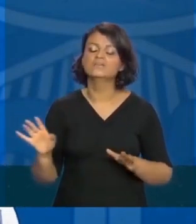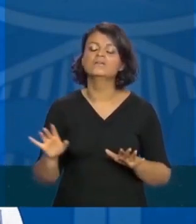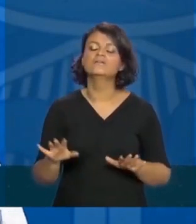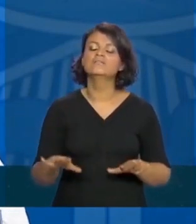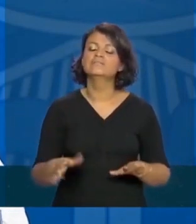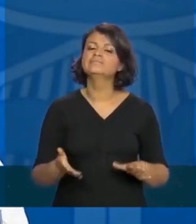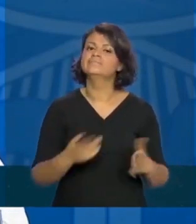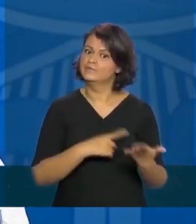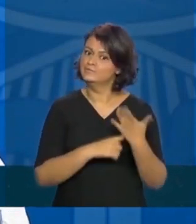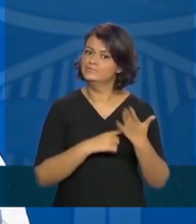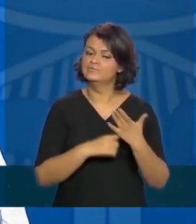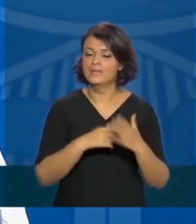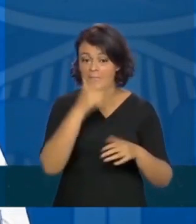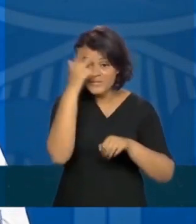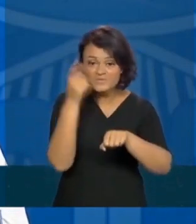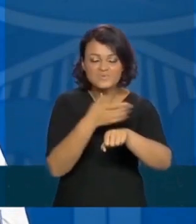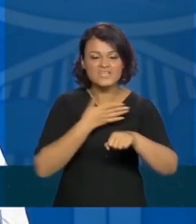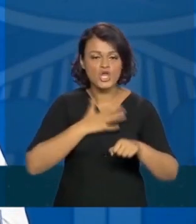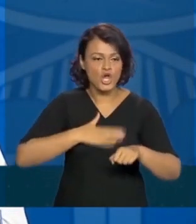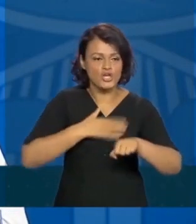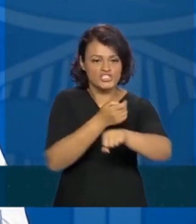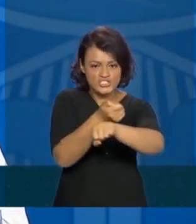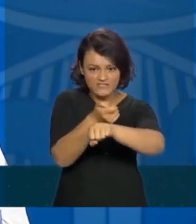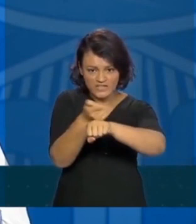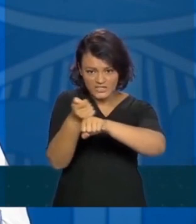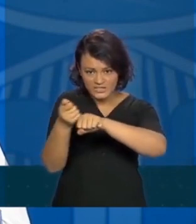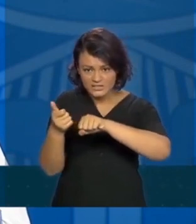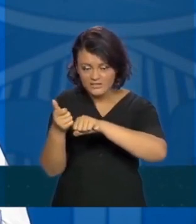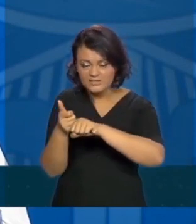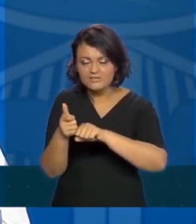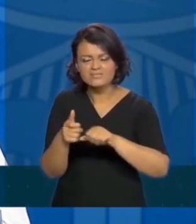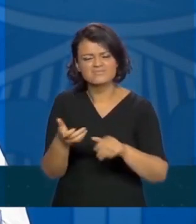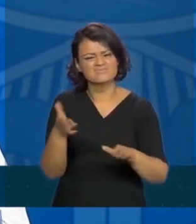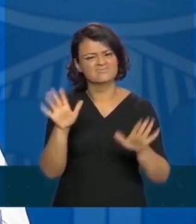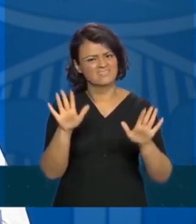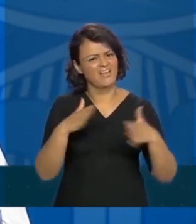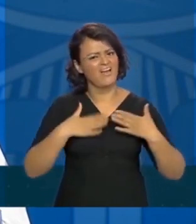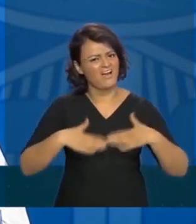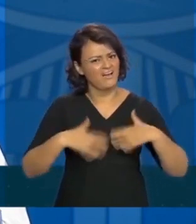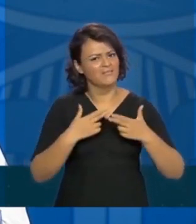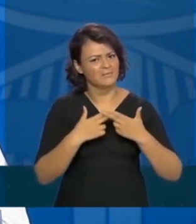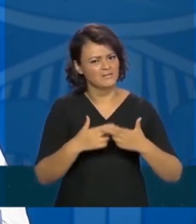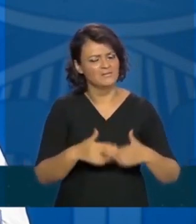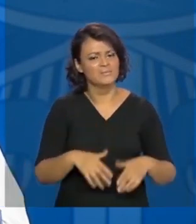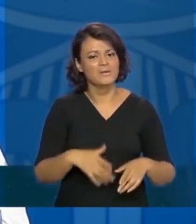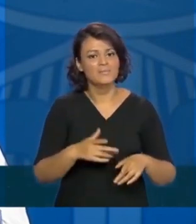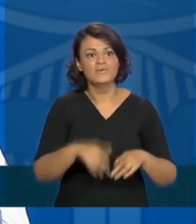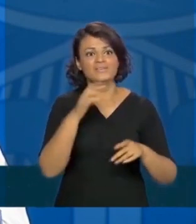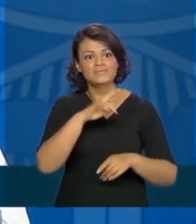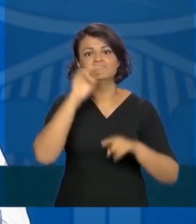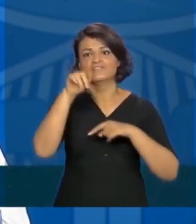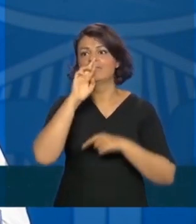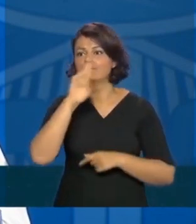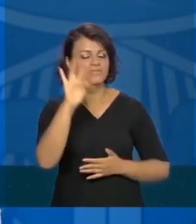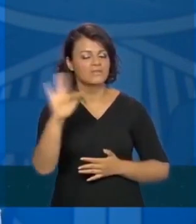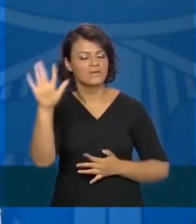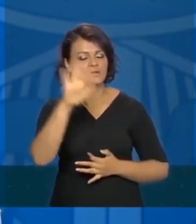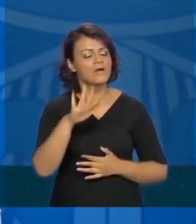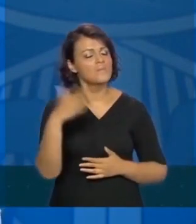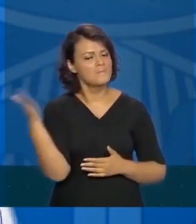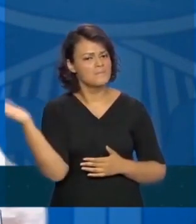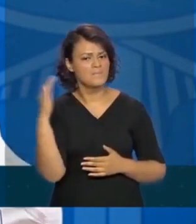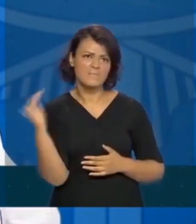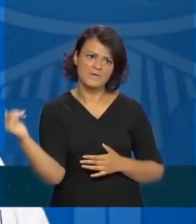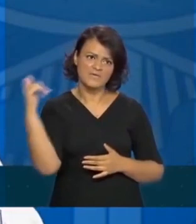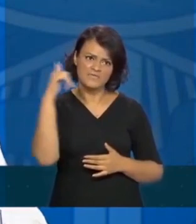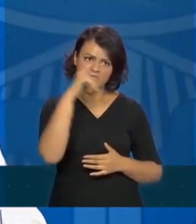mesmo aqueles que fazem as fake news precisam moderar um pouco porque dá um trabalho muito grande a gente ficar respondendo fake news pega